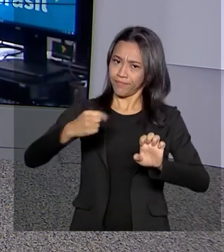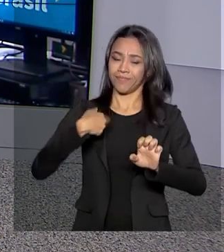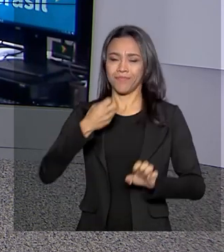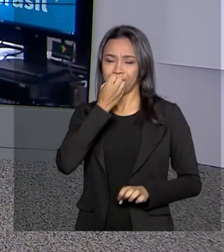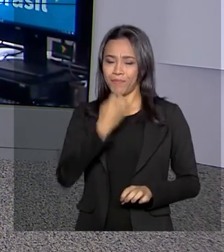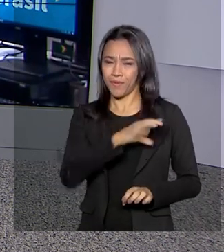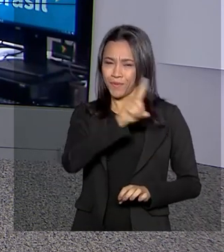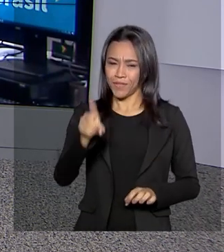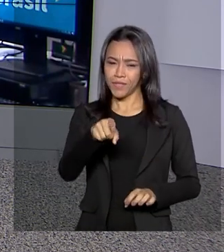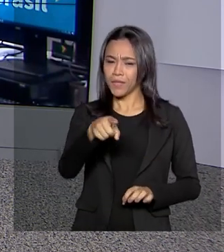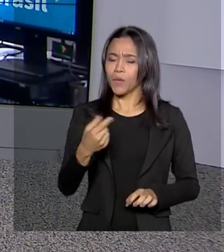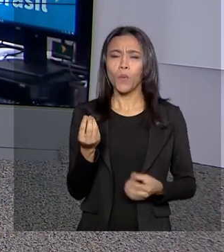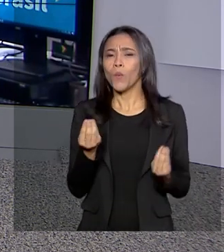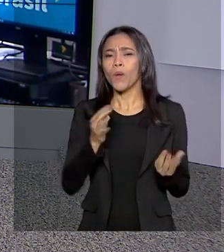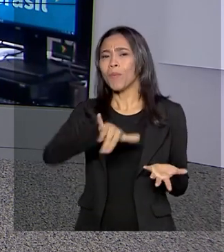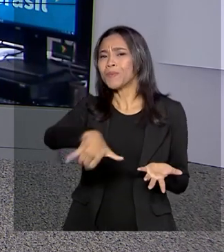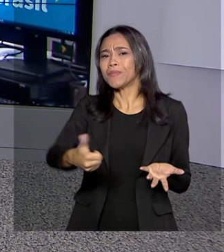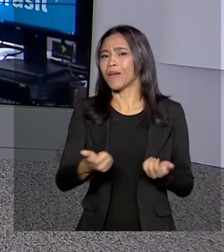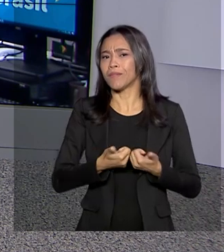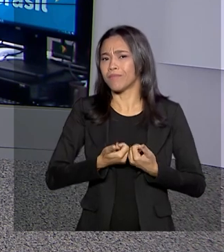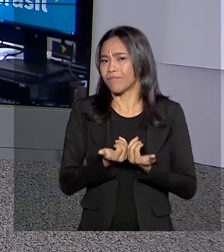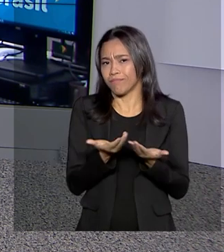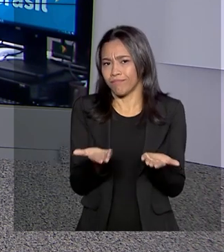bom dia. Quais são as vantagens disso?